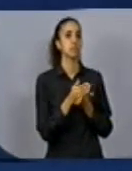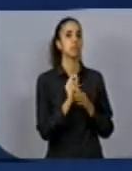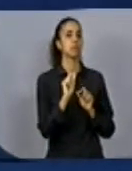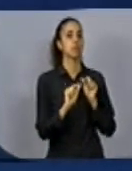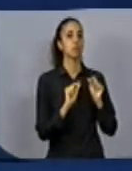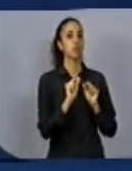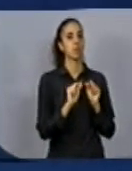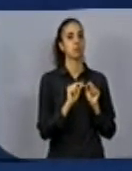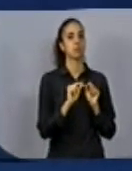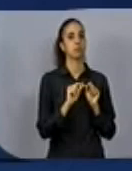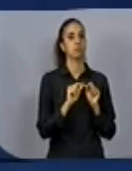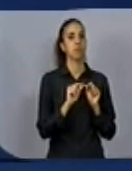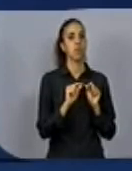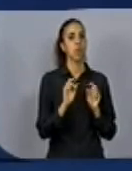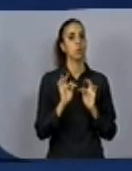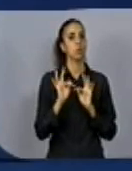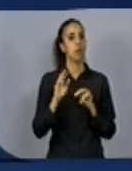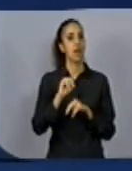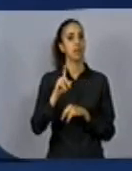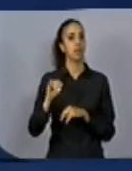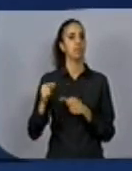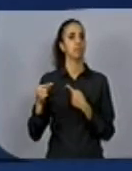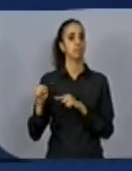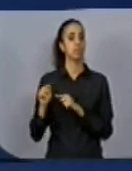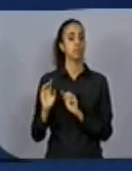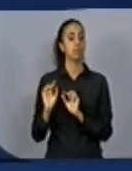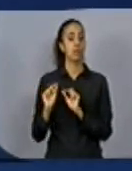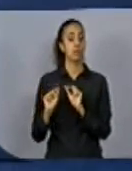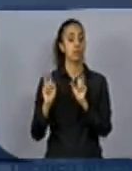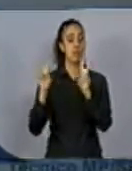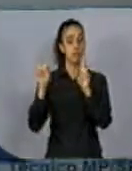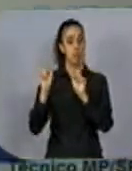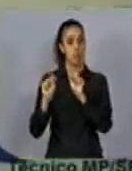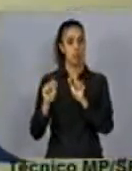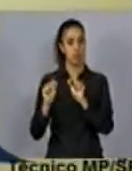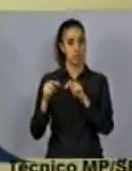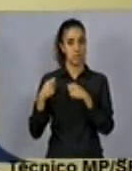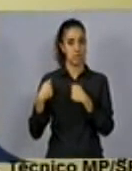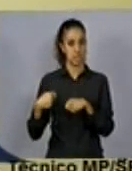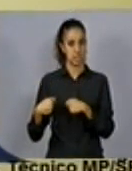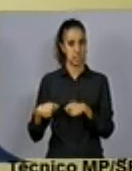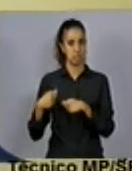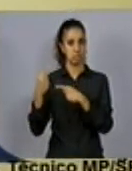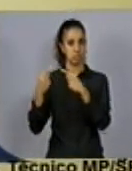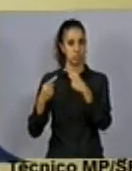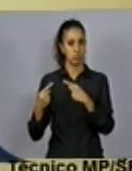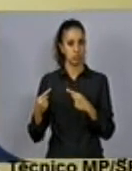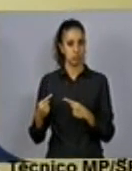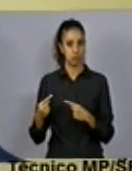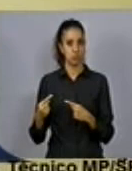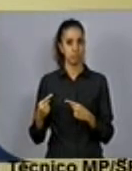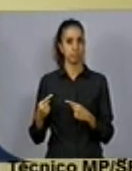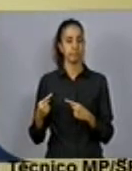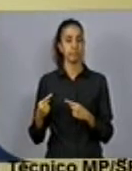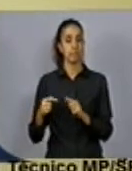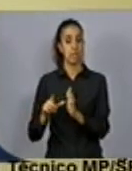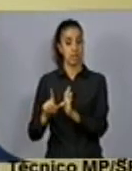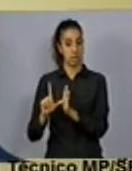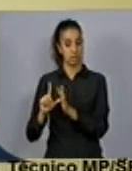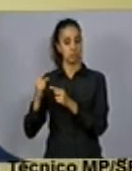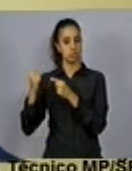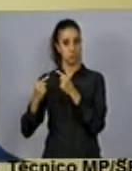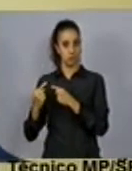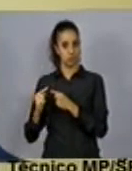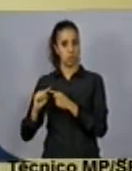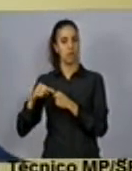dispositivos que estão sendo impugnados, que falam a respeito da necessidade de discutir antes de intervir na área de preservação